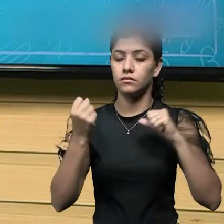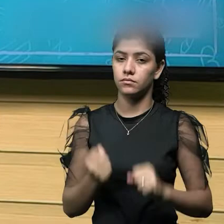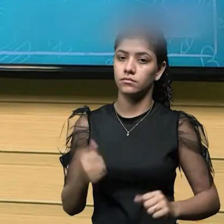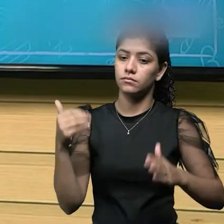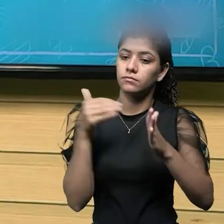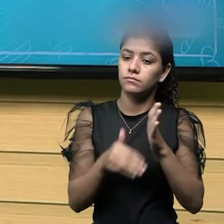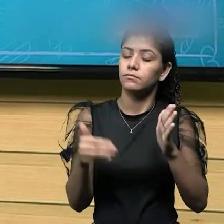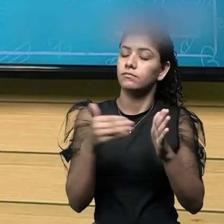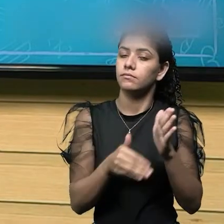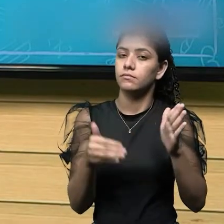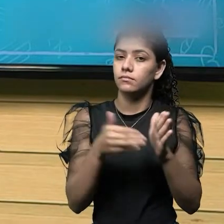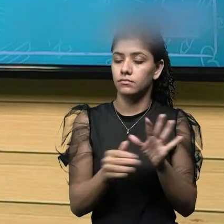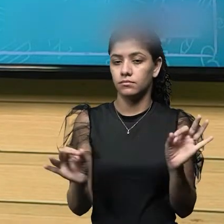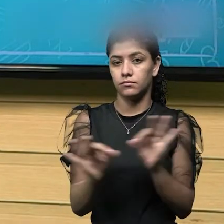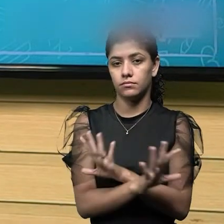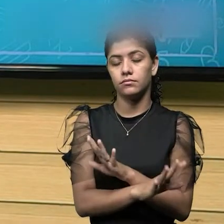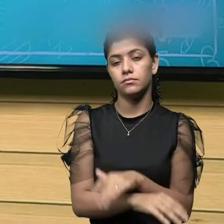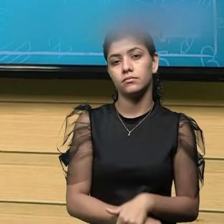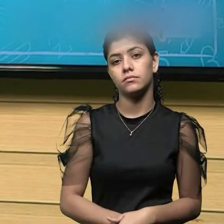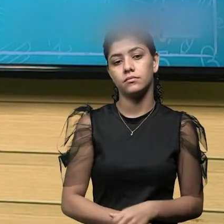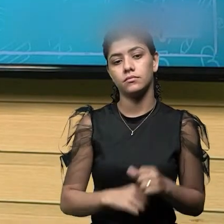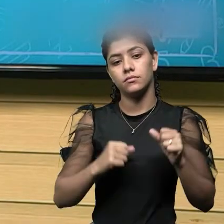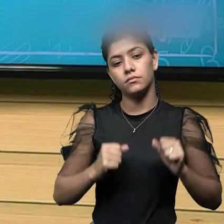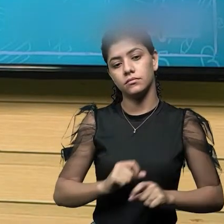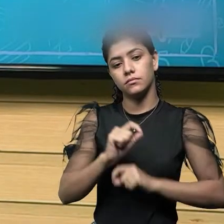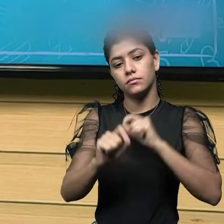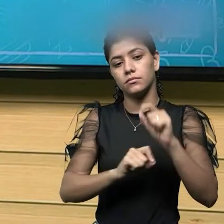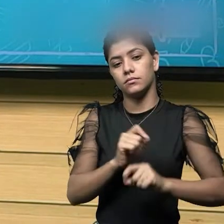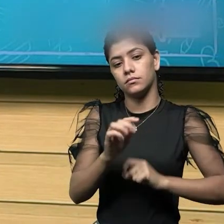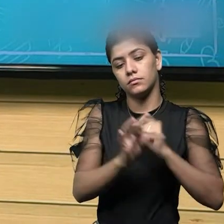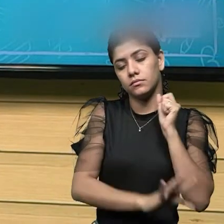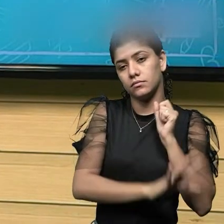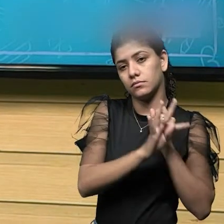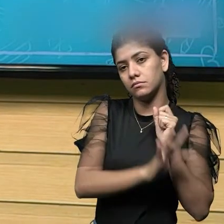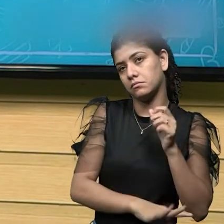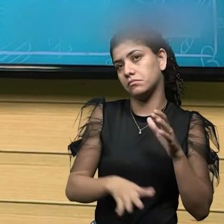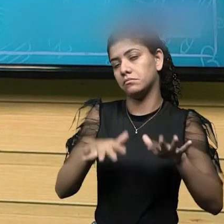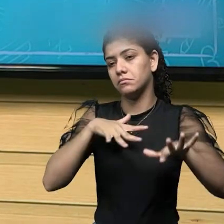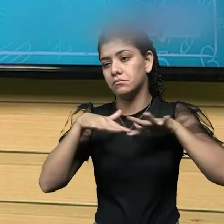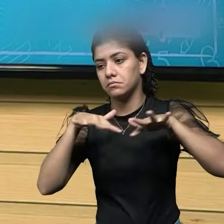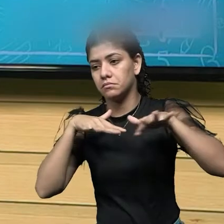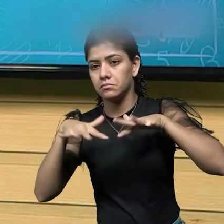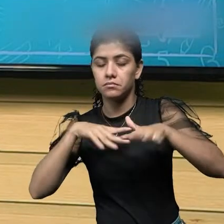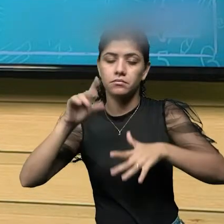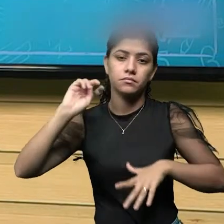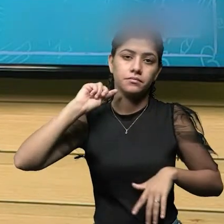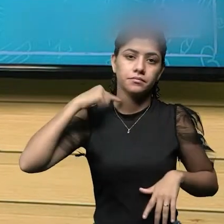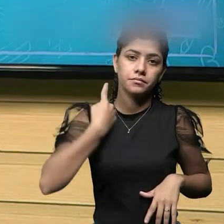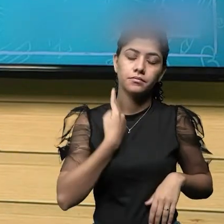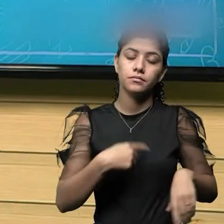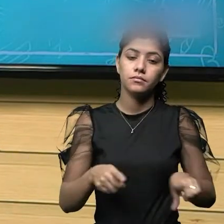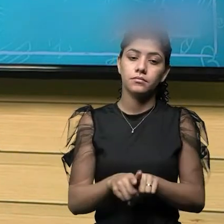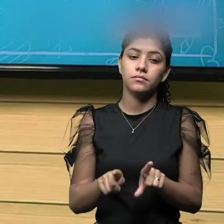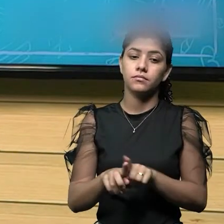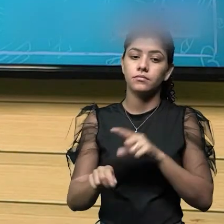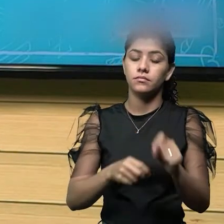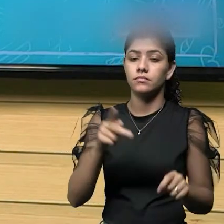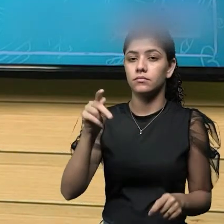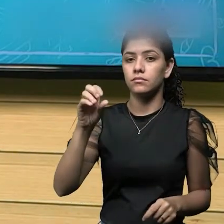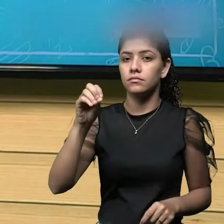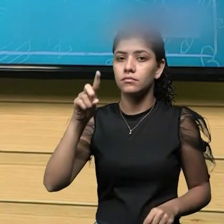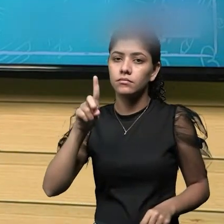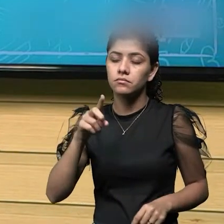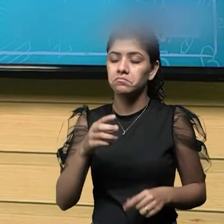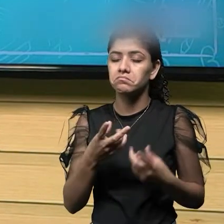interferir no resultado. Ele pode ser a umidade, pode ser sujeira. Muitas das vezes o pozinho que a gente